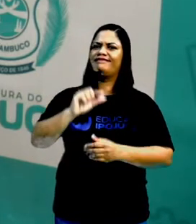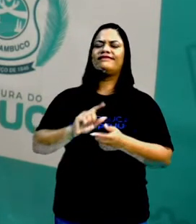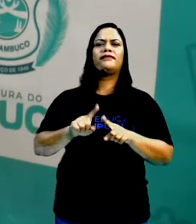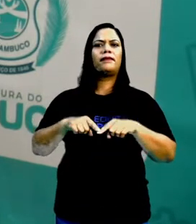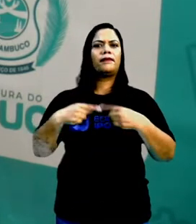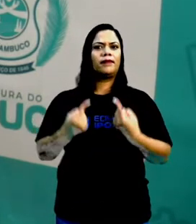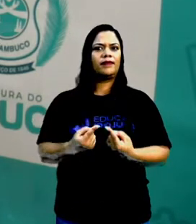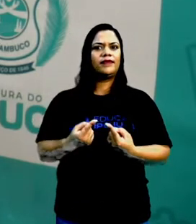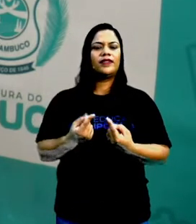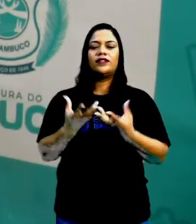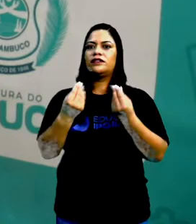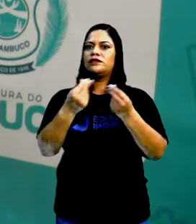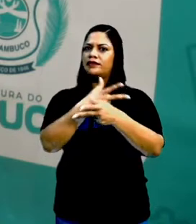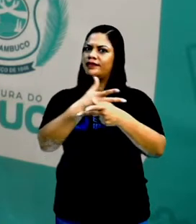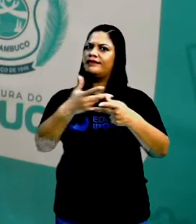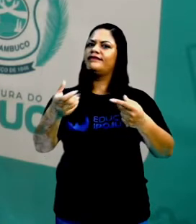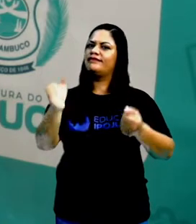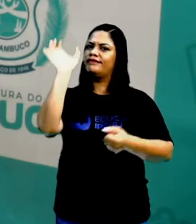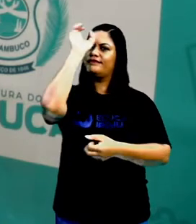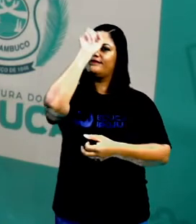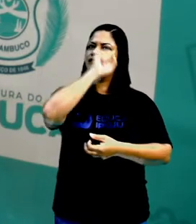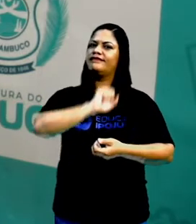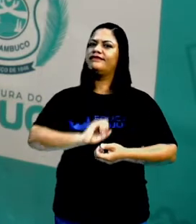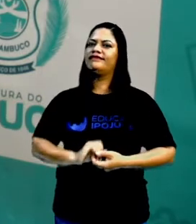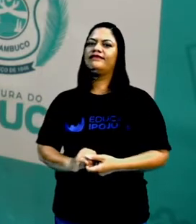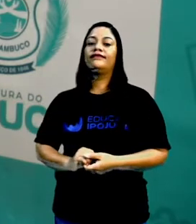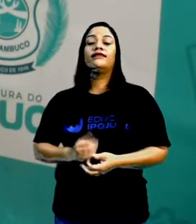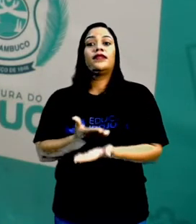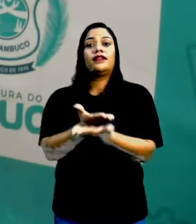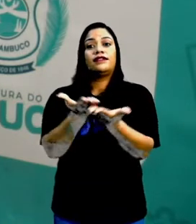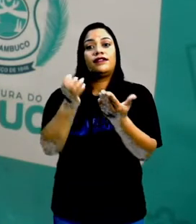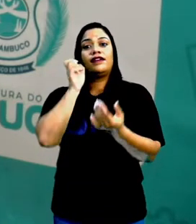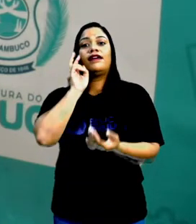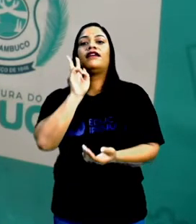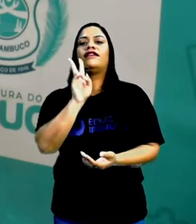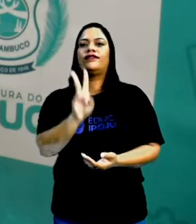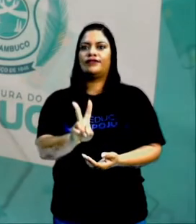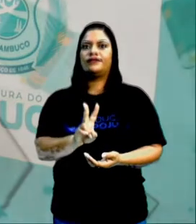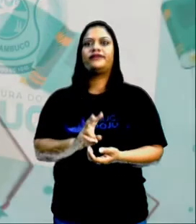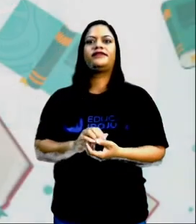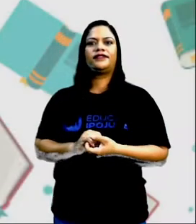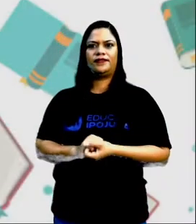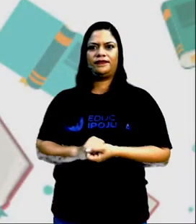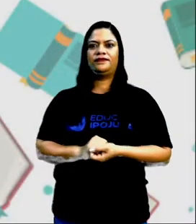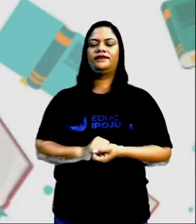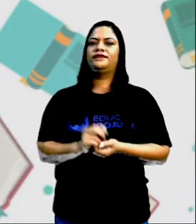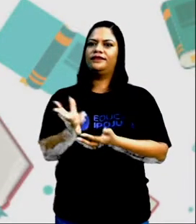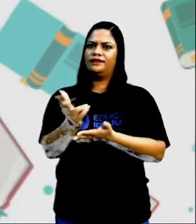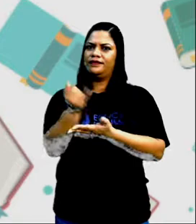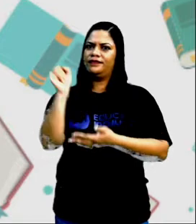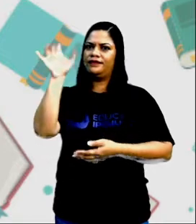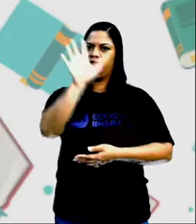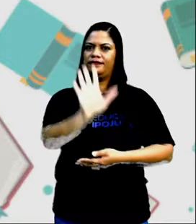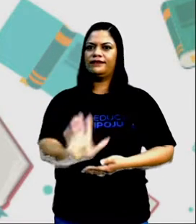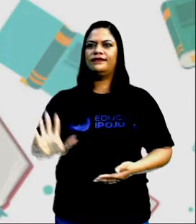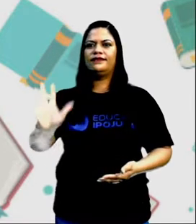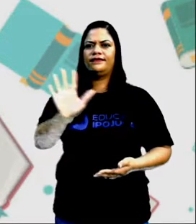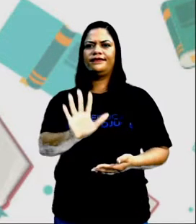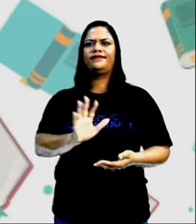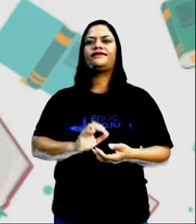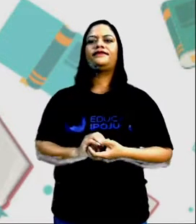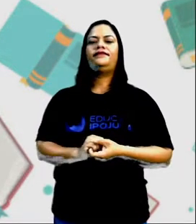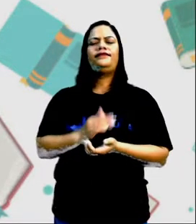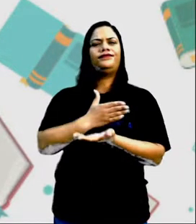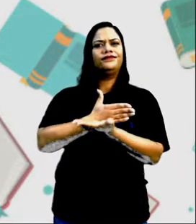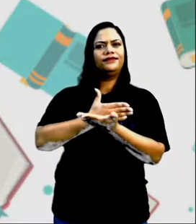ele traz para você Se você vê aí, o dinossauro Ele está remetendo você Lá para